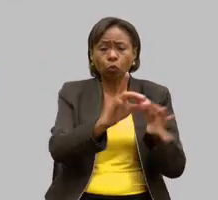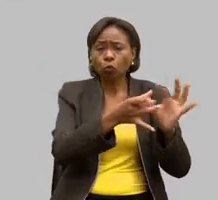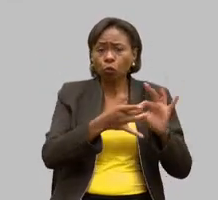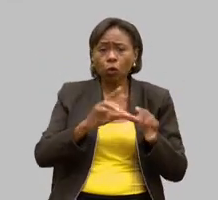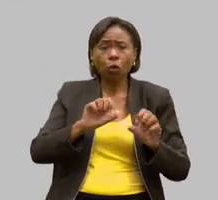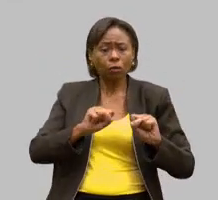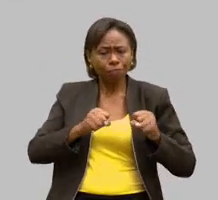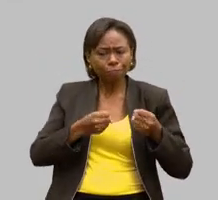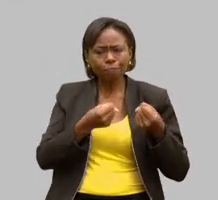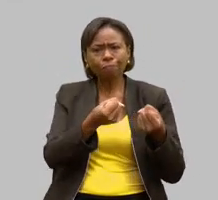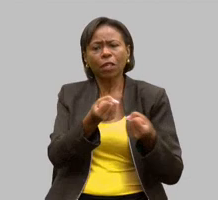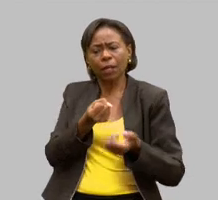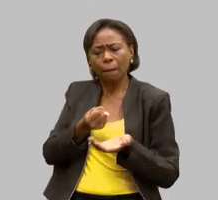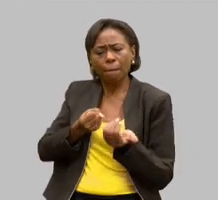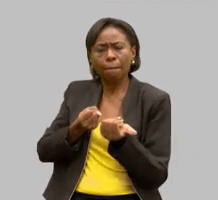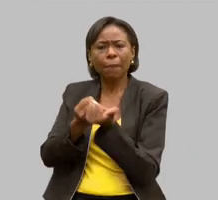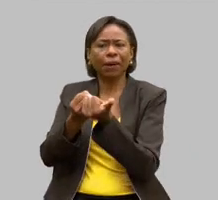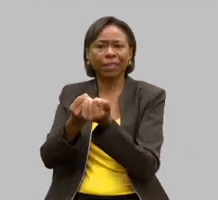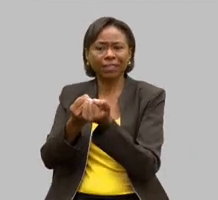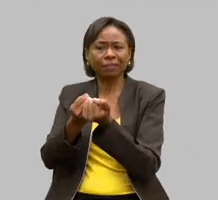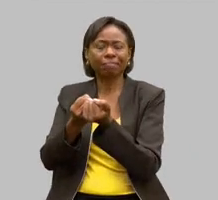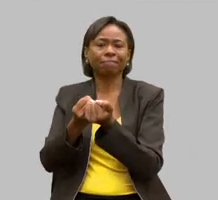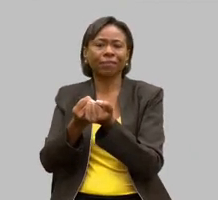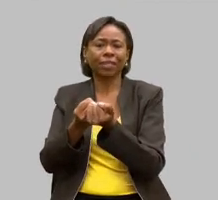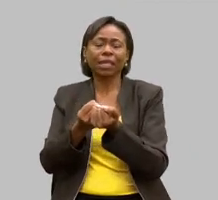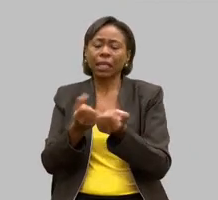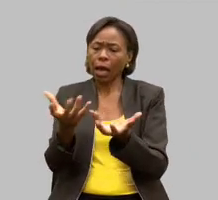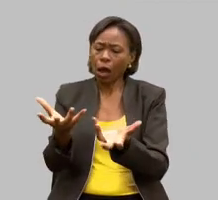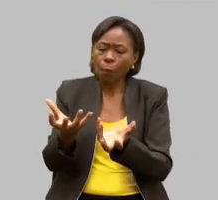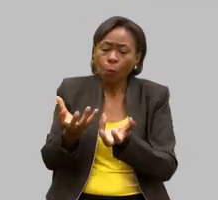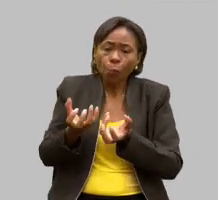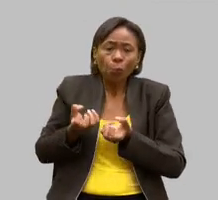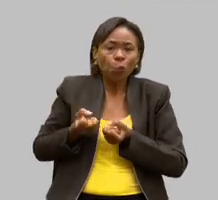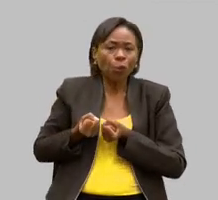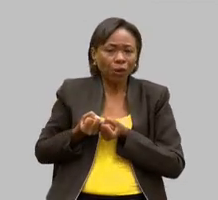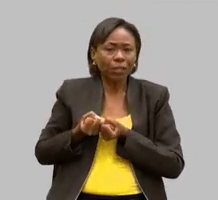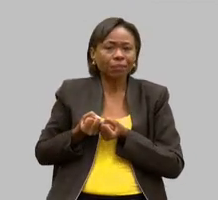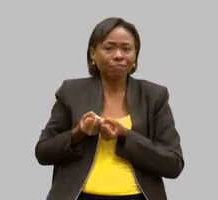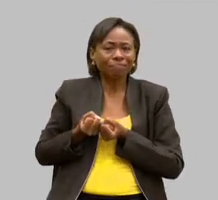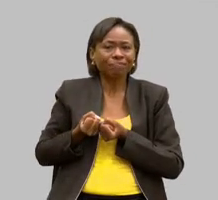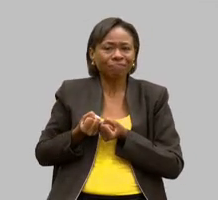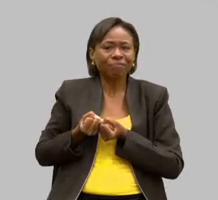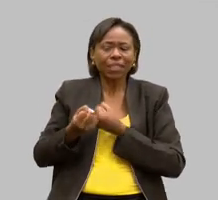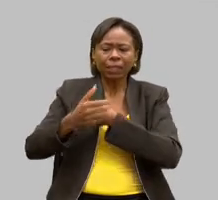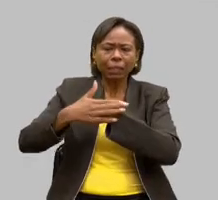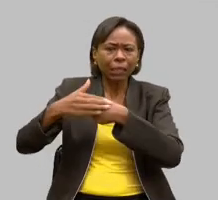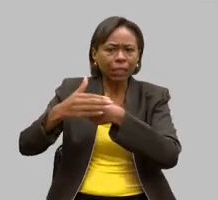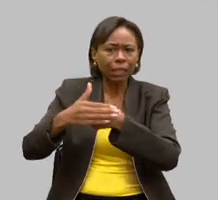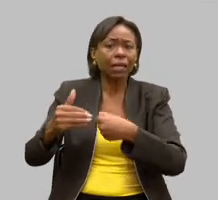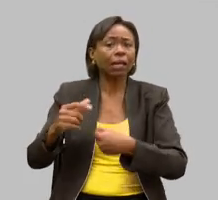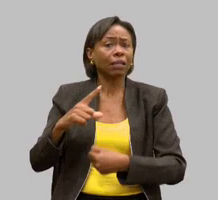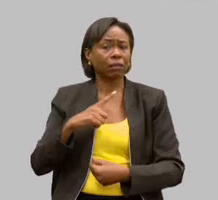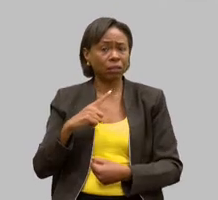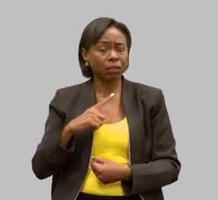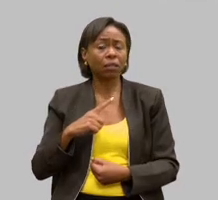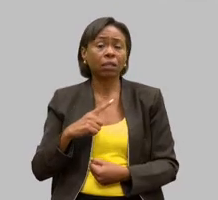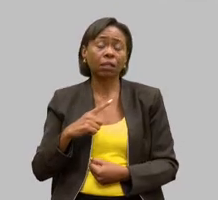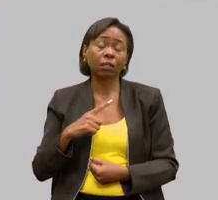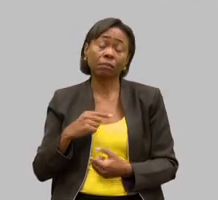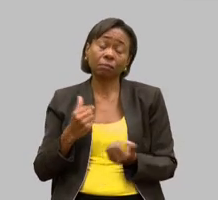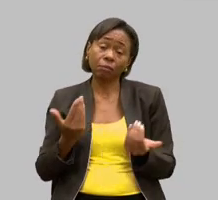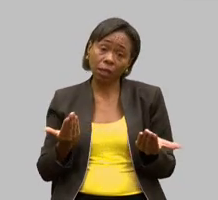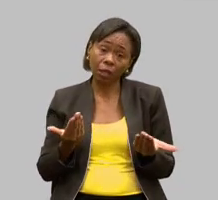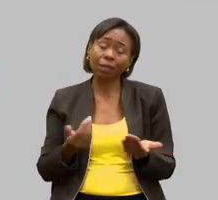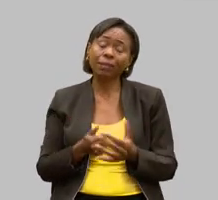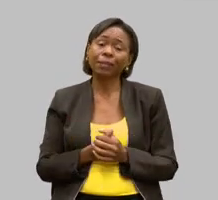apoiam braços que acolhem mãos dadas e aí estamos aí então